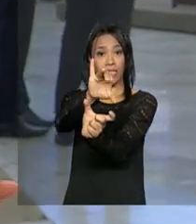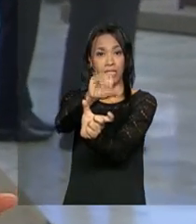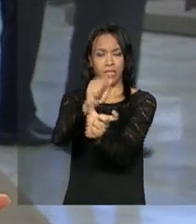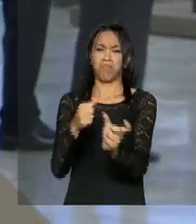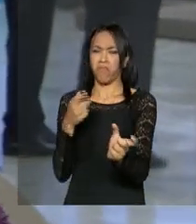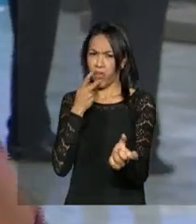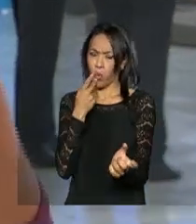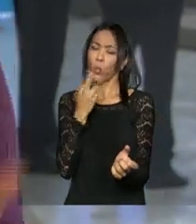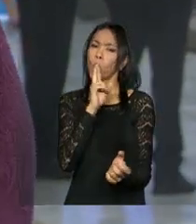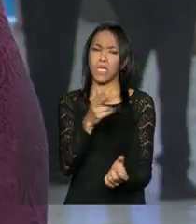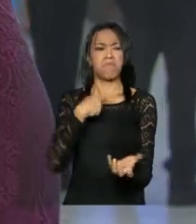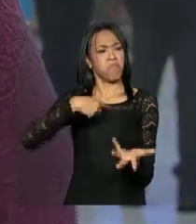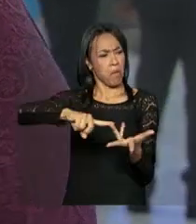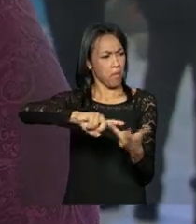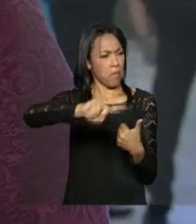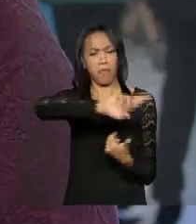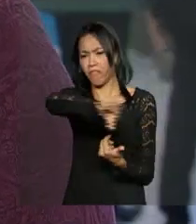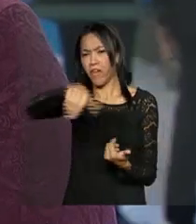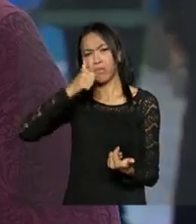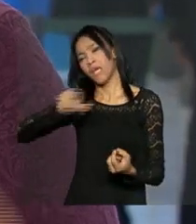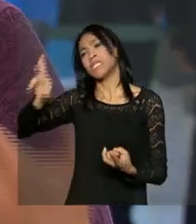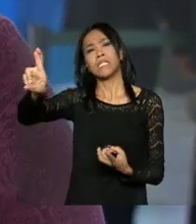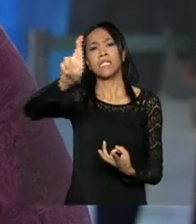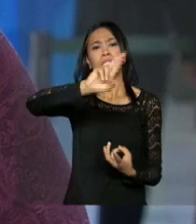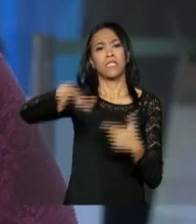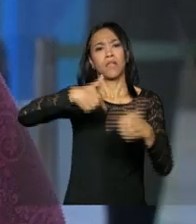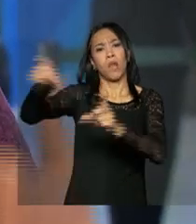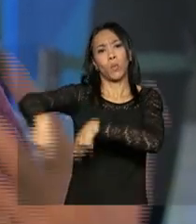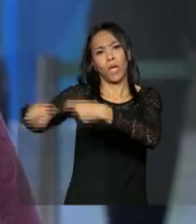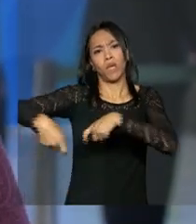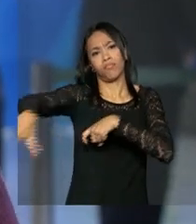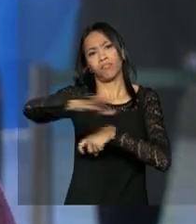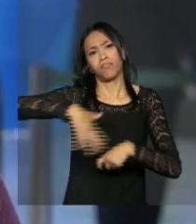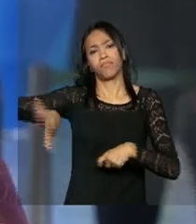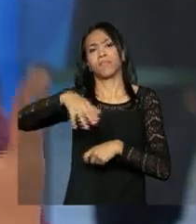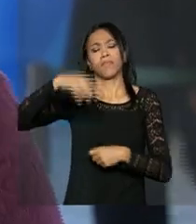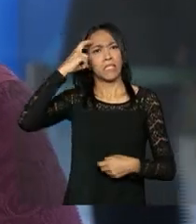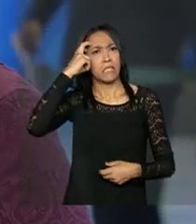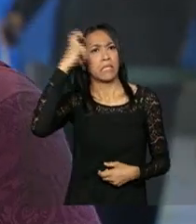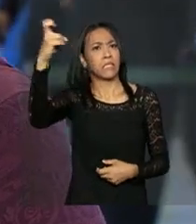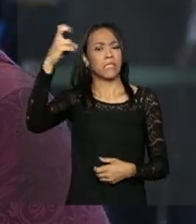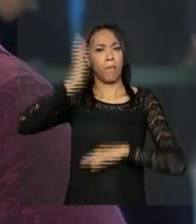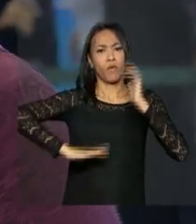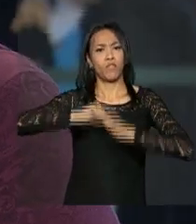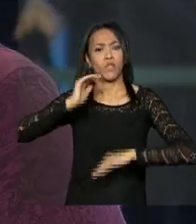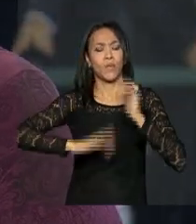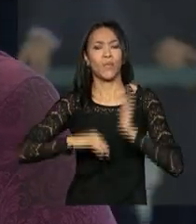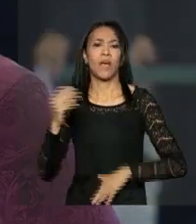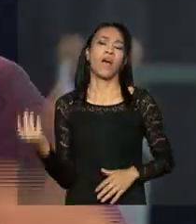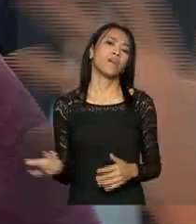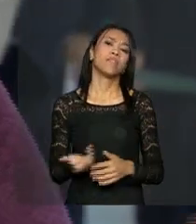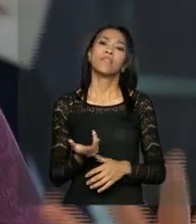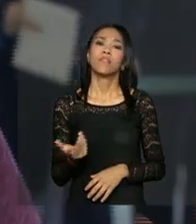representatividade, líderes do movimento no campo, trabalhadoras, intelectuais, artistas. Não é